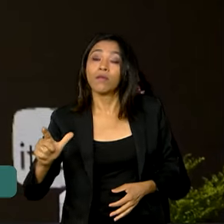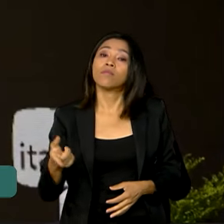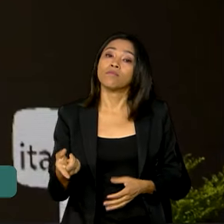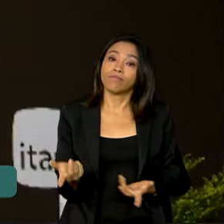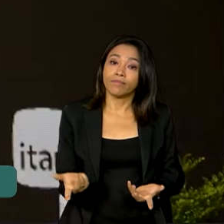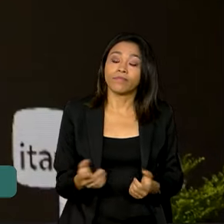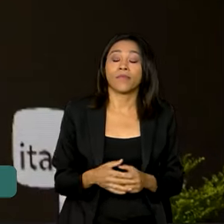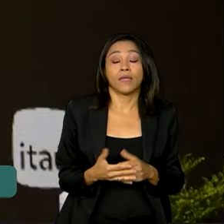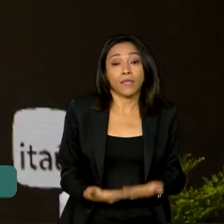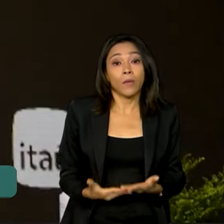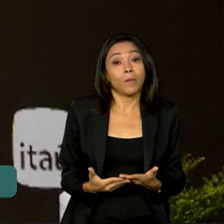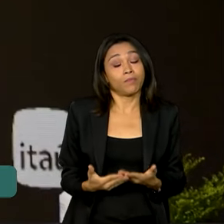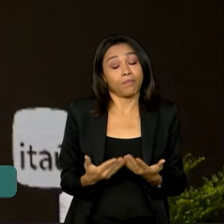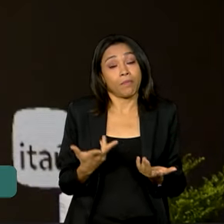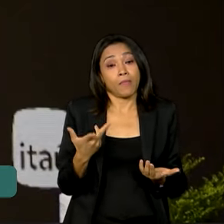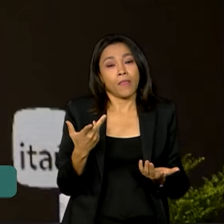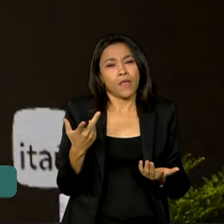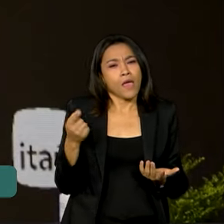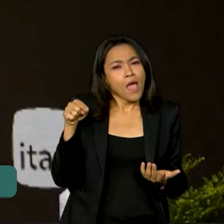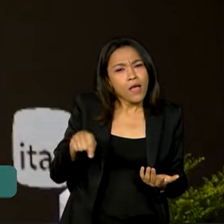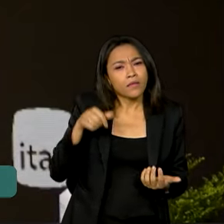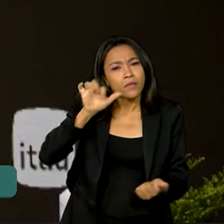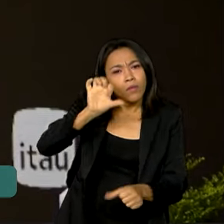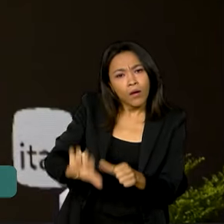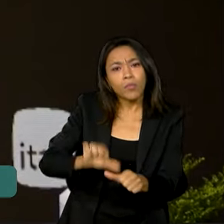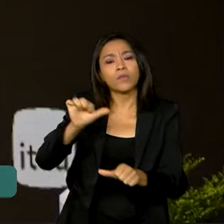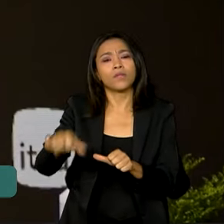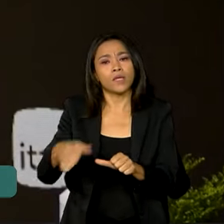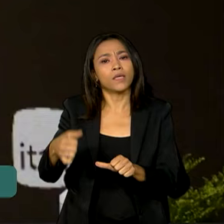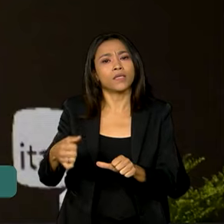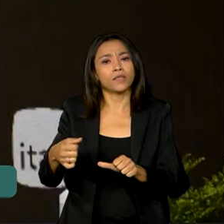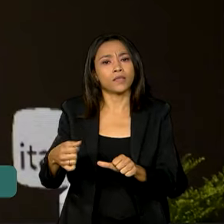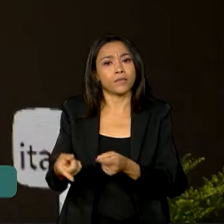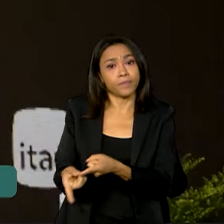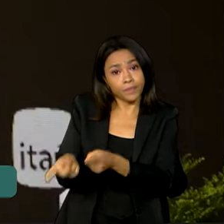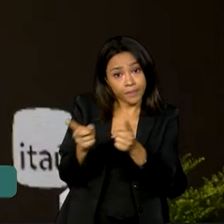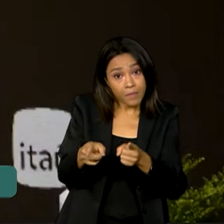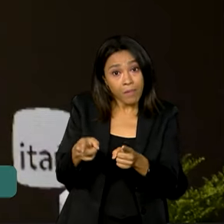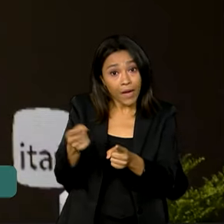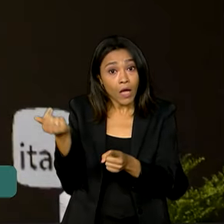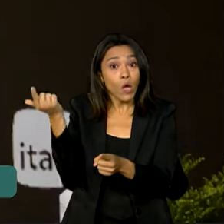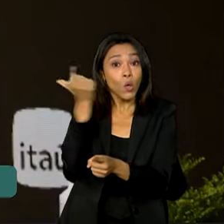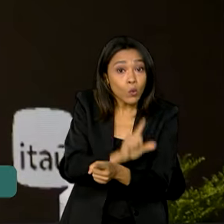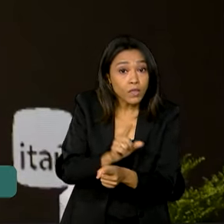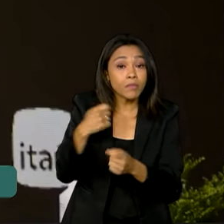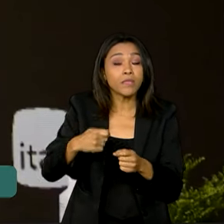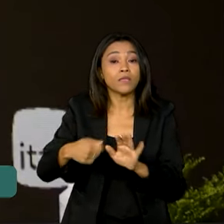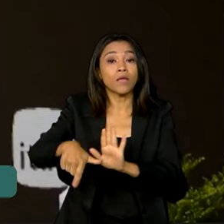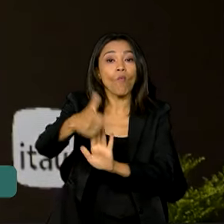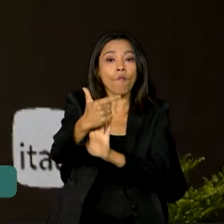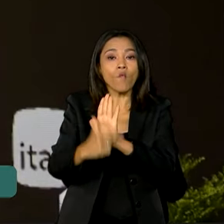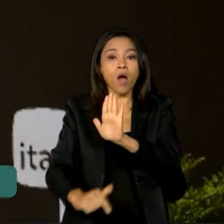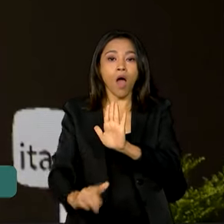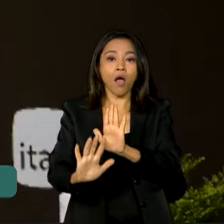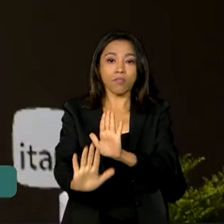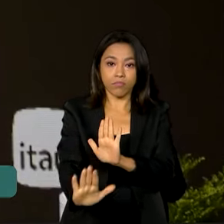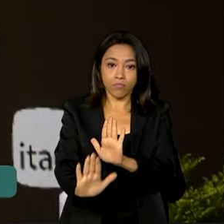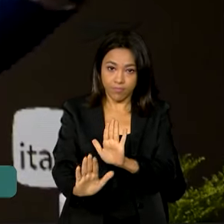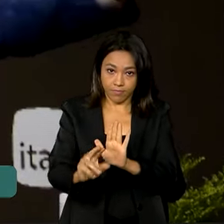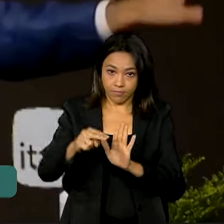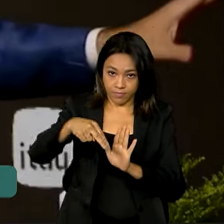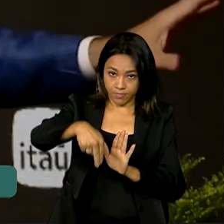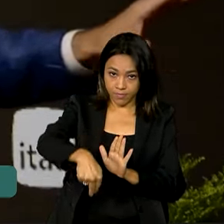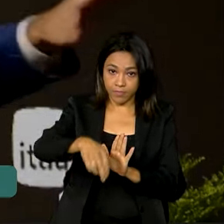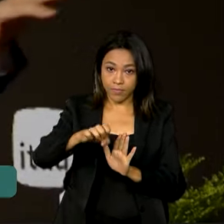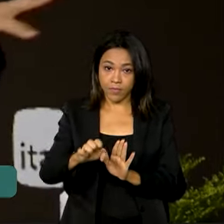renda. Então, o pressuposto da reforma é, um, para a reforma sair, ela tem que ser neutra. O ajuste fiscal tem que